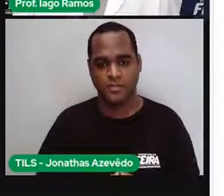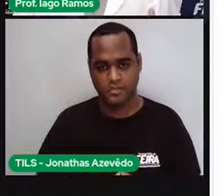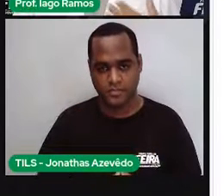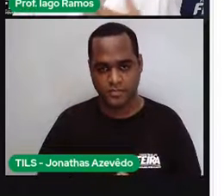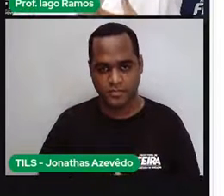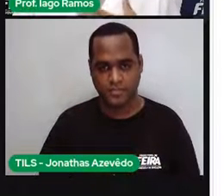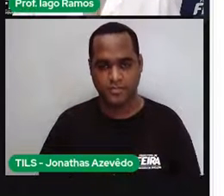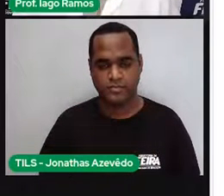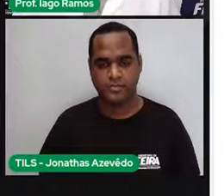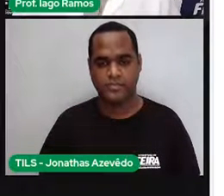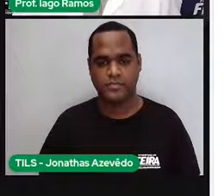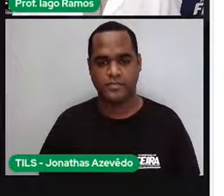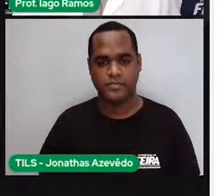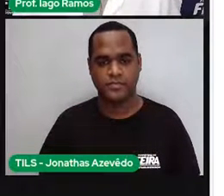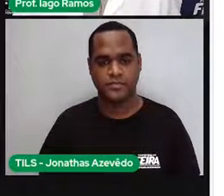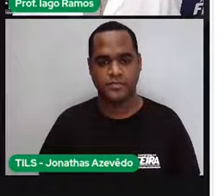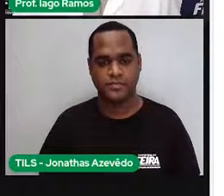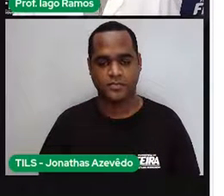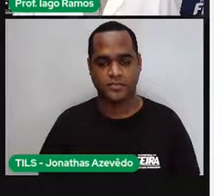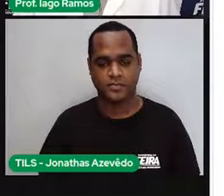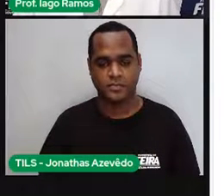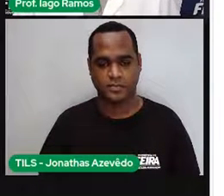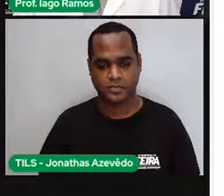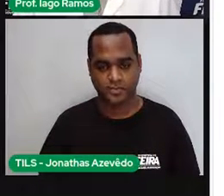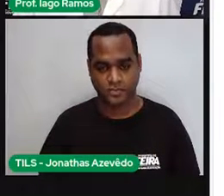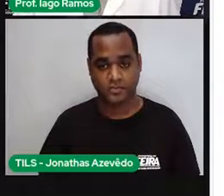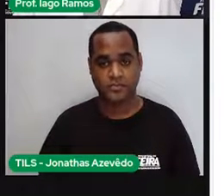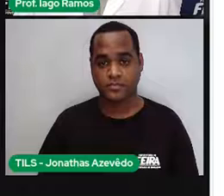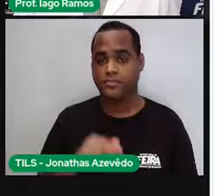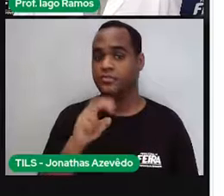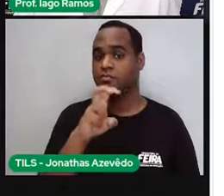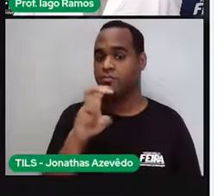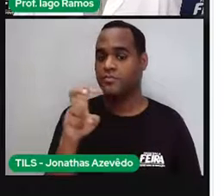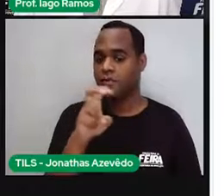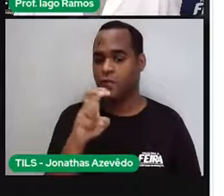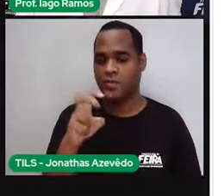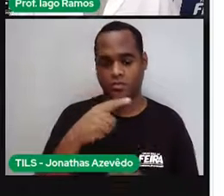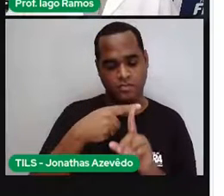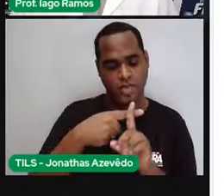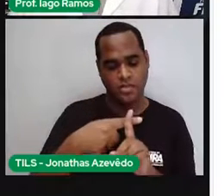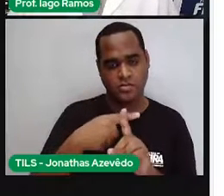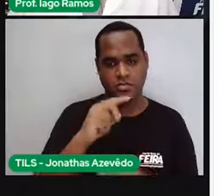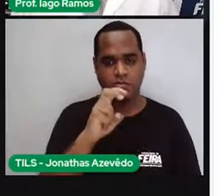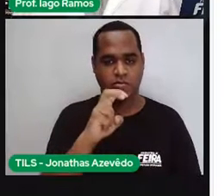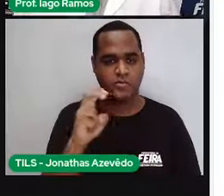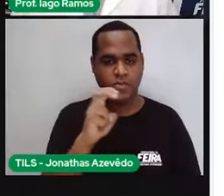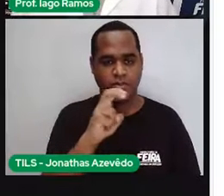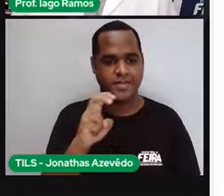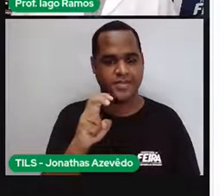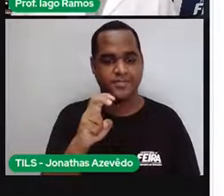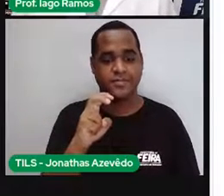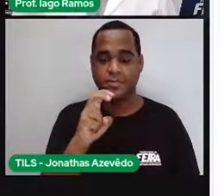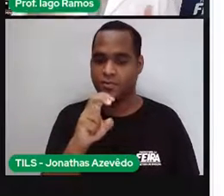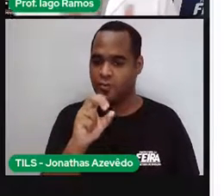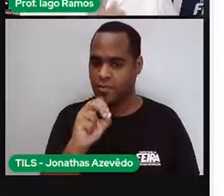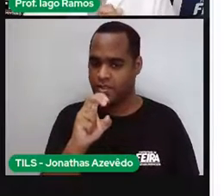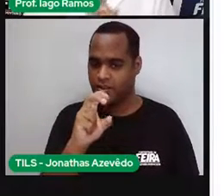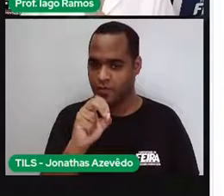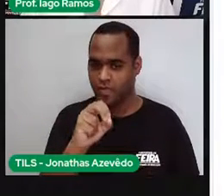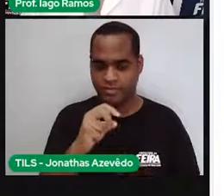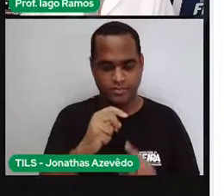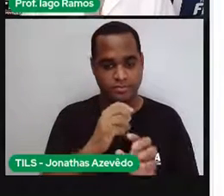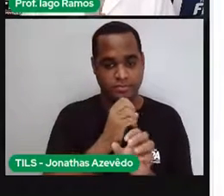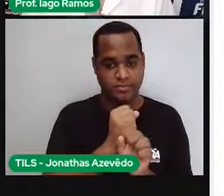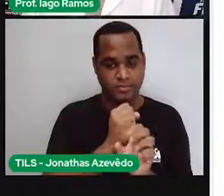Eu faria mentalmente da seguinte forma. 55 mais 55. 50 mais 50 dá